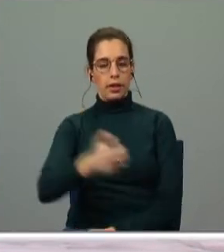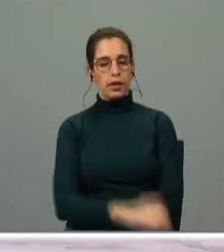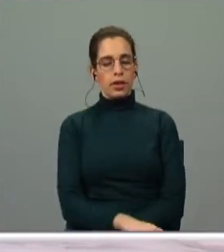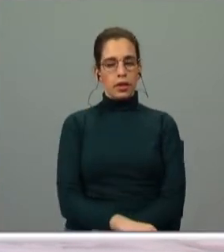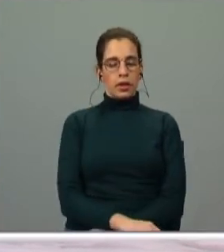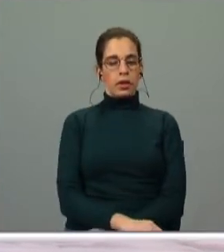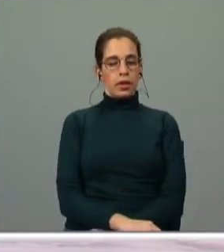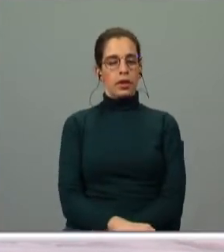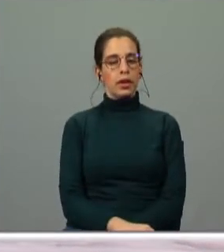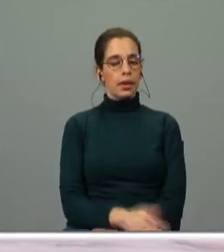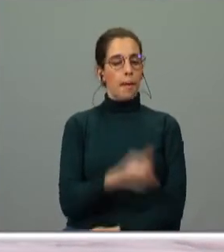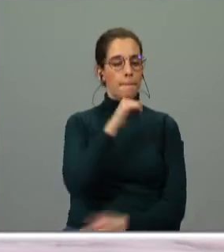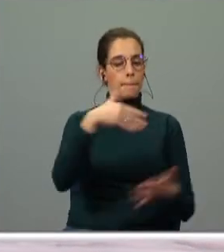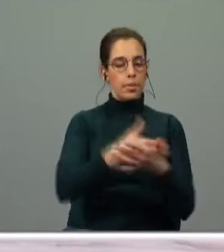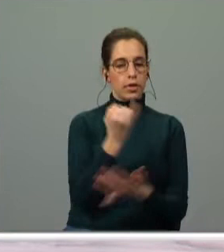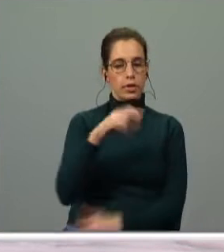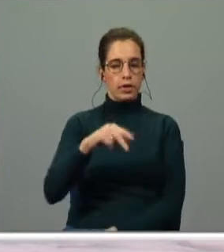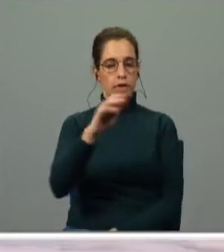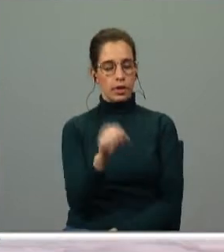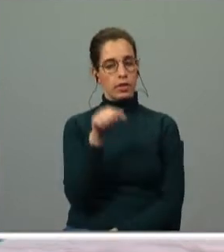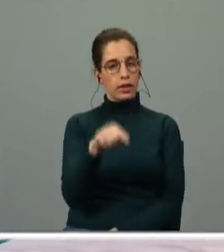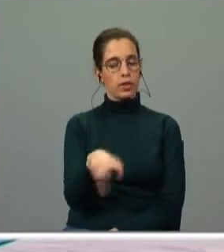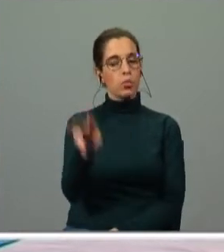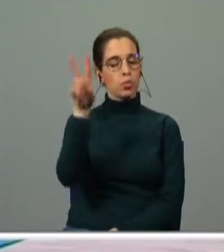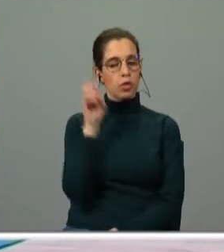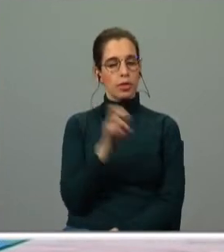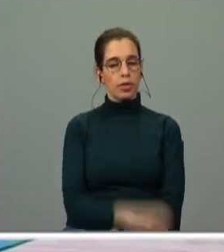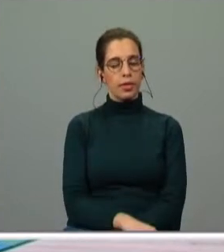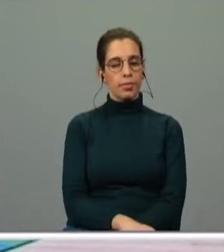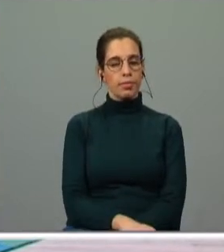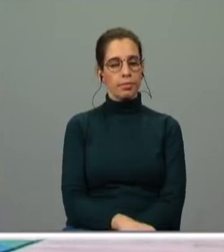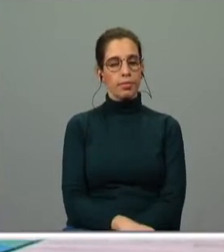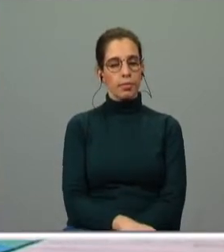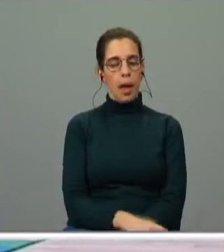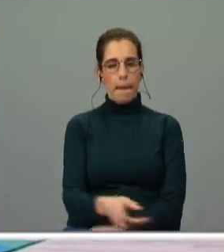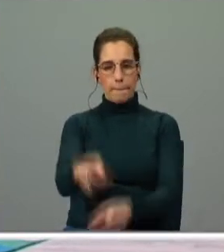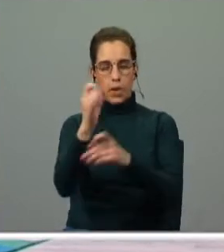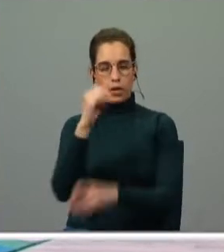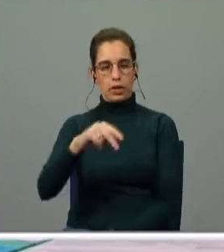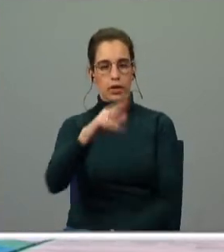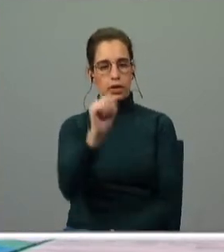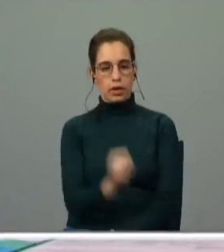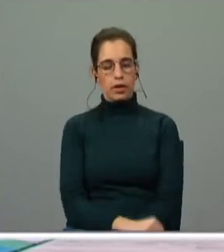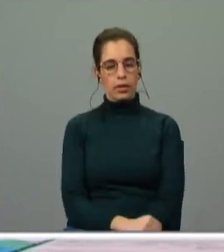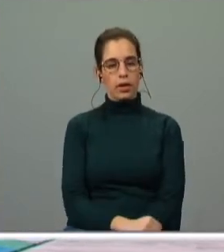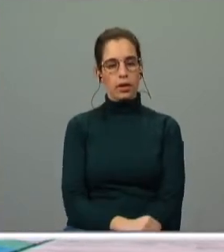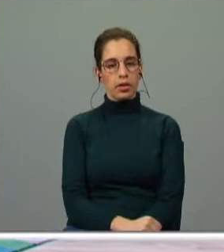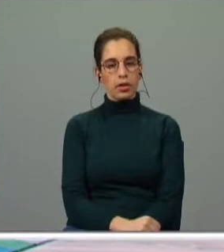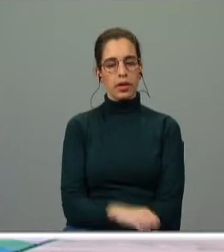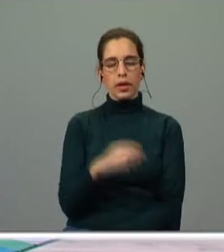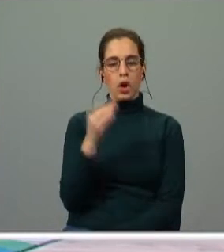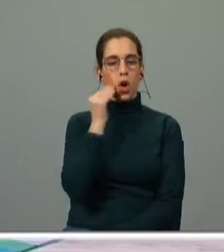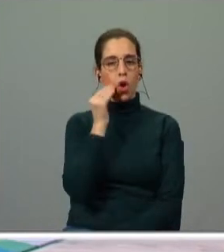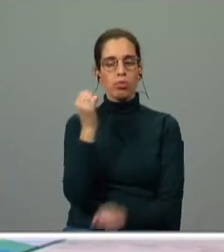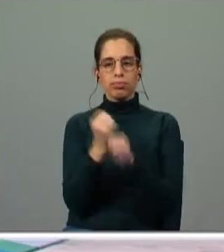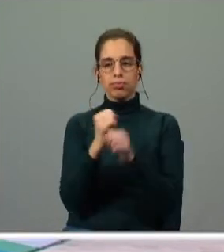para a morte de Inês é isso que vamos ouvir a execução de Inês a sua morte e a reação da natureza